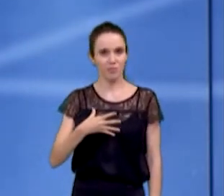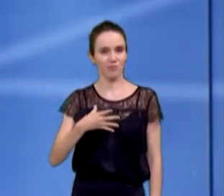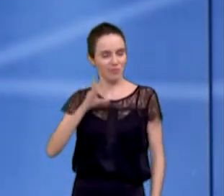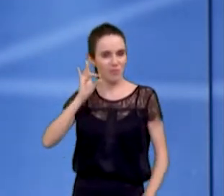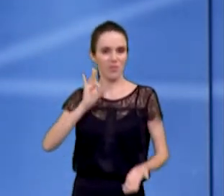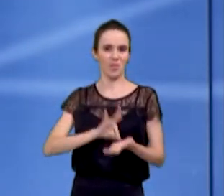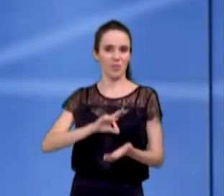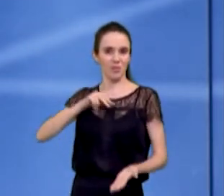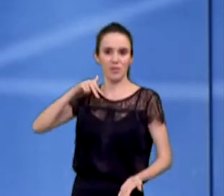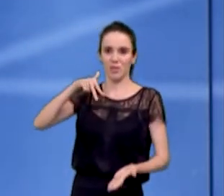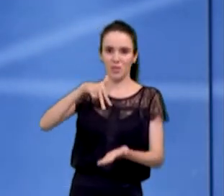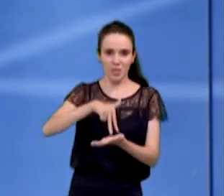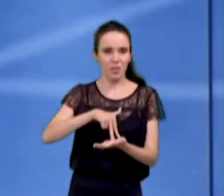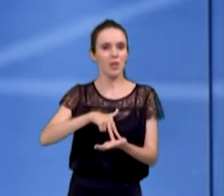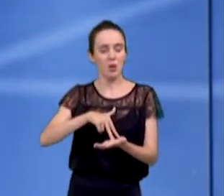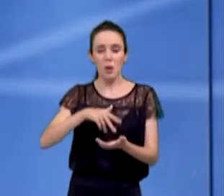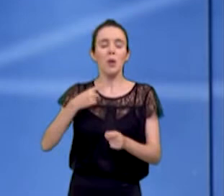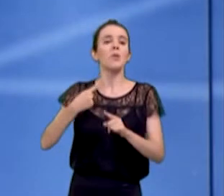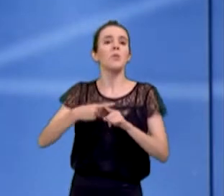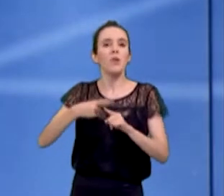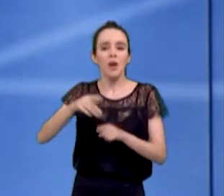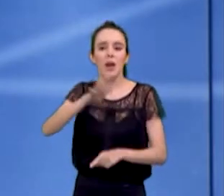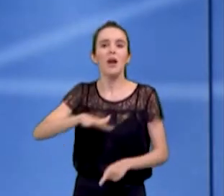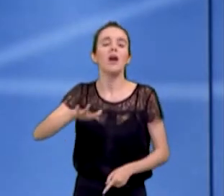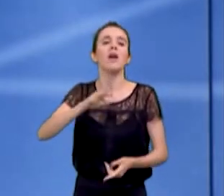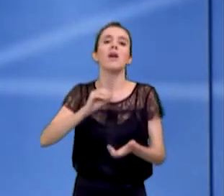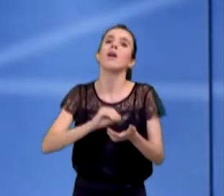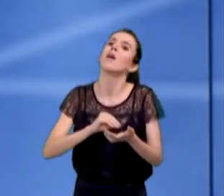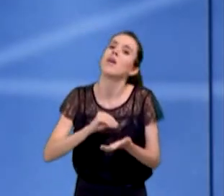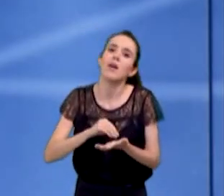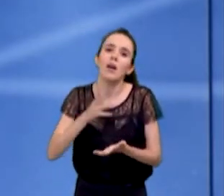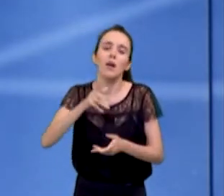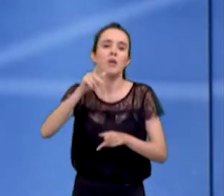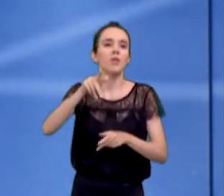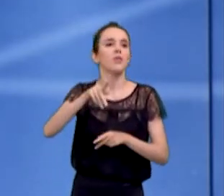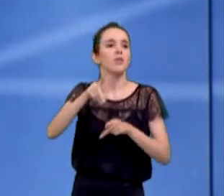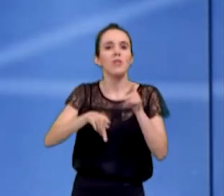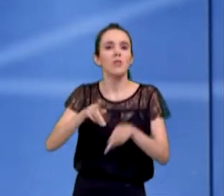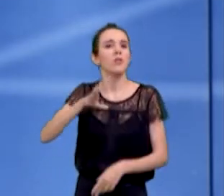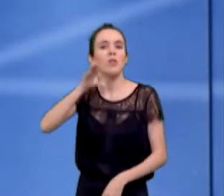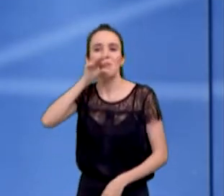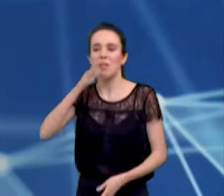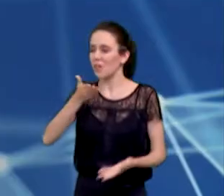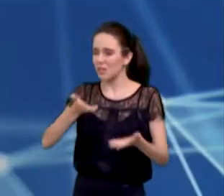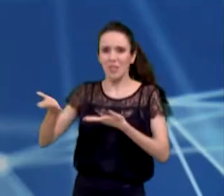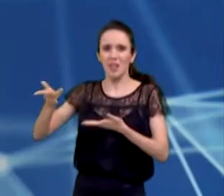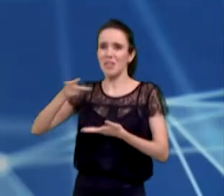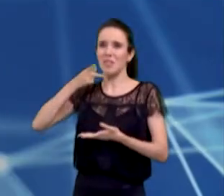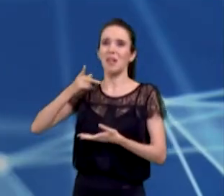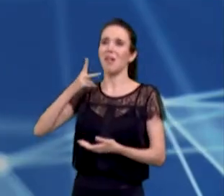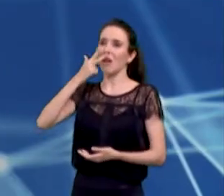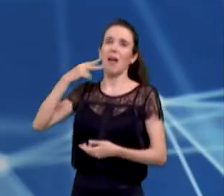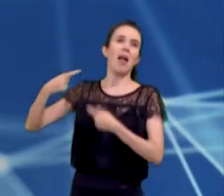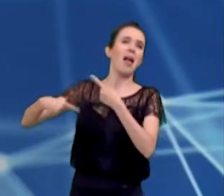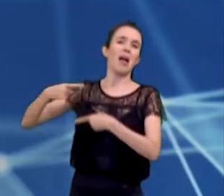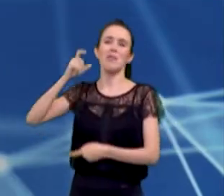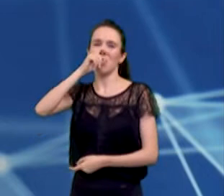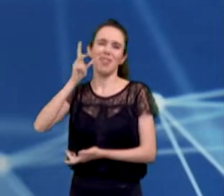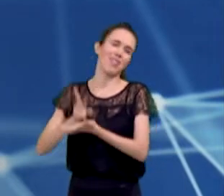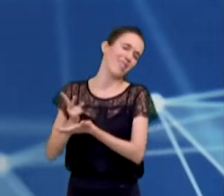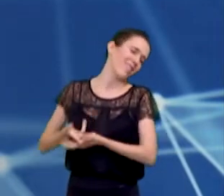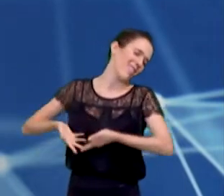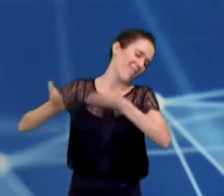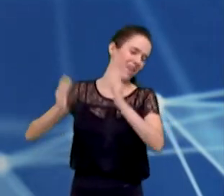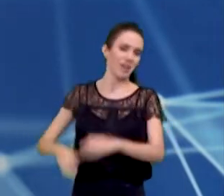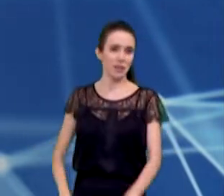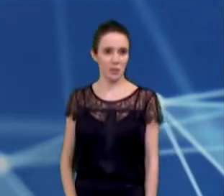aposentar esses 28 anos dessas velhas ideias. esgotar a réplica do candidato Felício? Olha, candidato, eu realmente não tinha